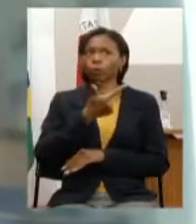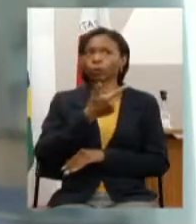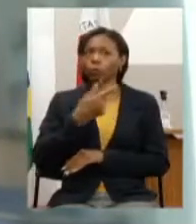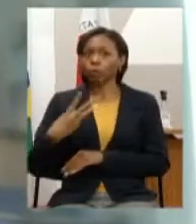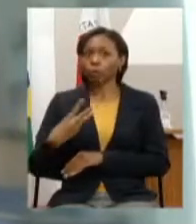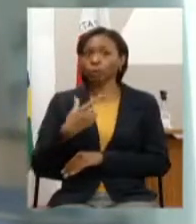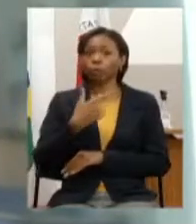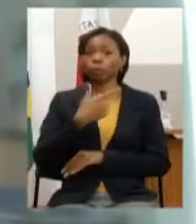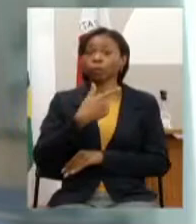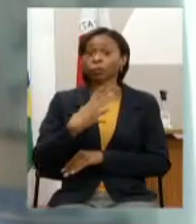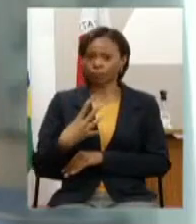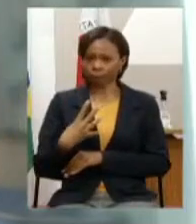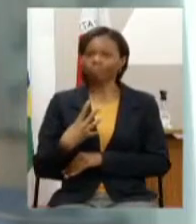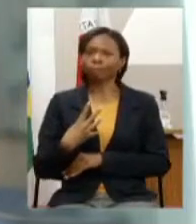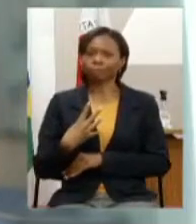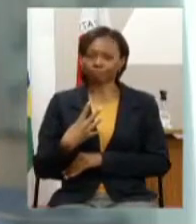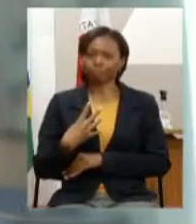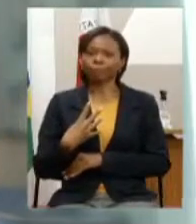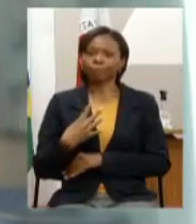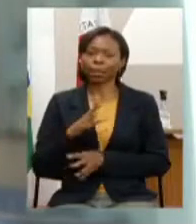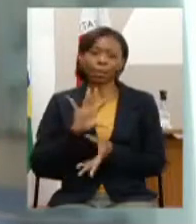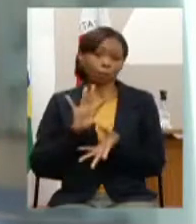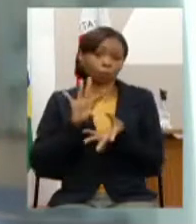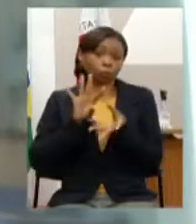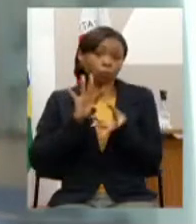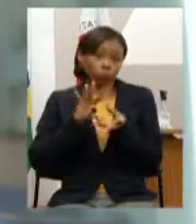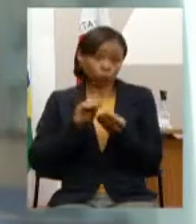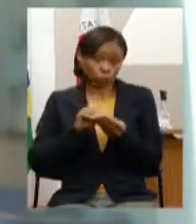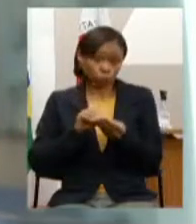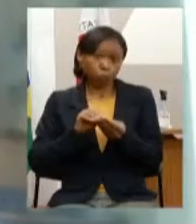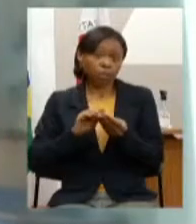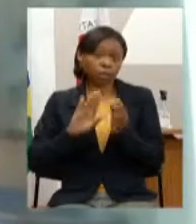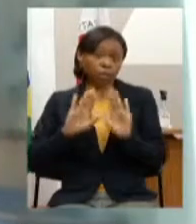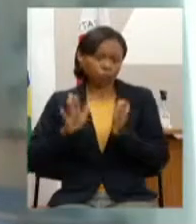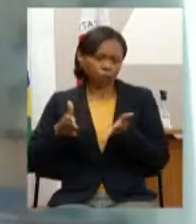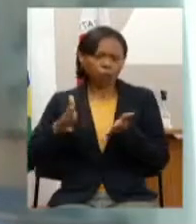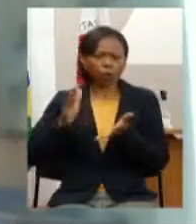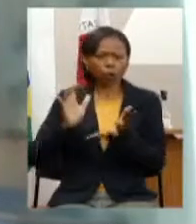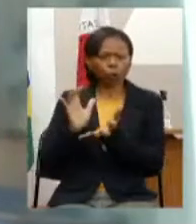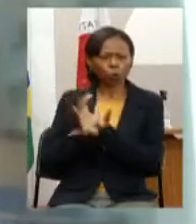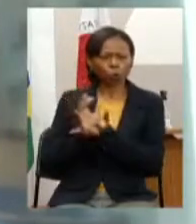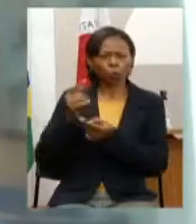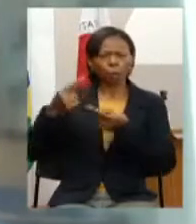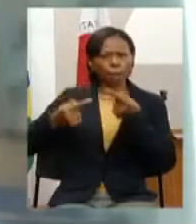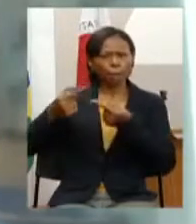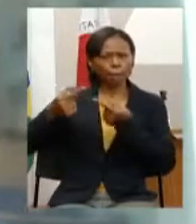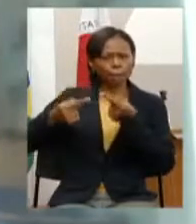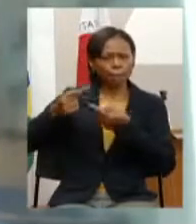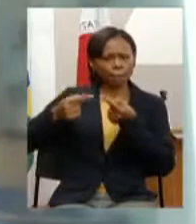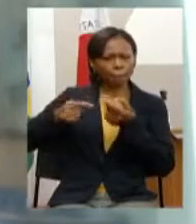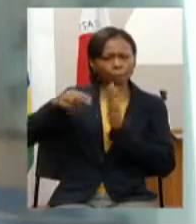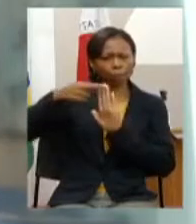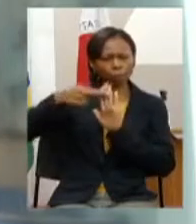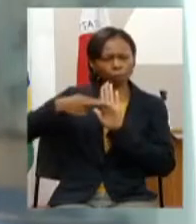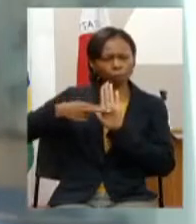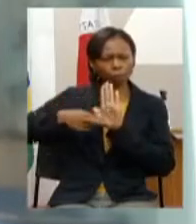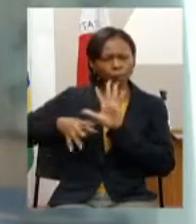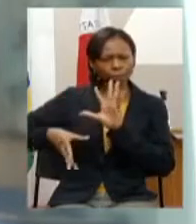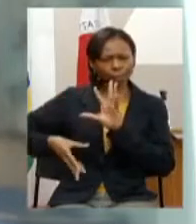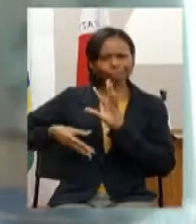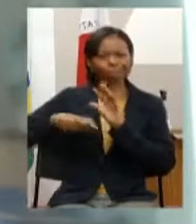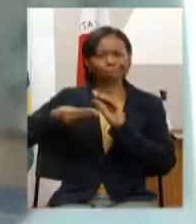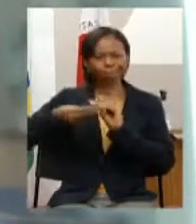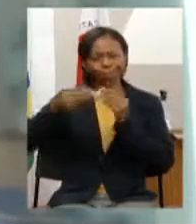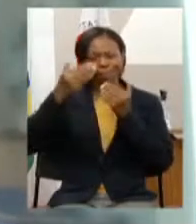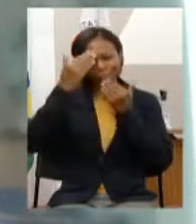Bom, isso é um resumo daquilo que foi discutido foi escrito elaborado aqui em relatório agradecer a